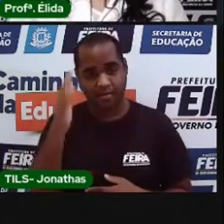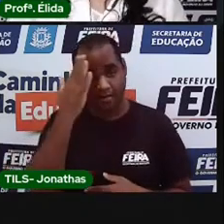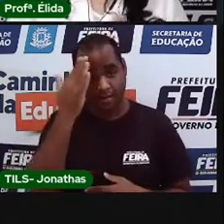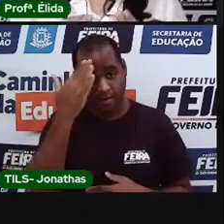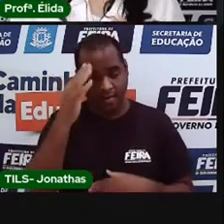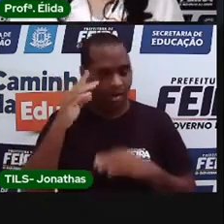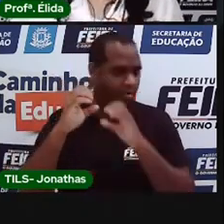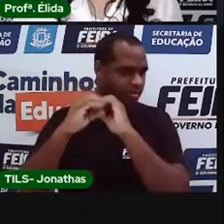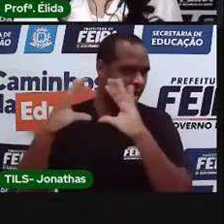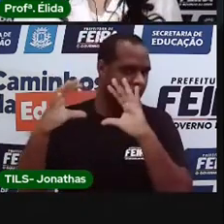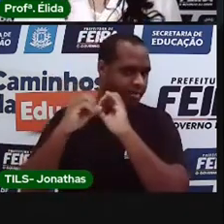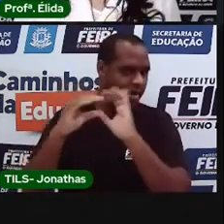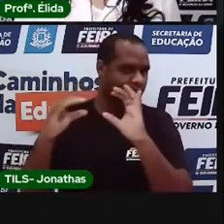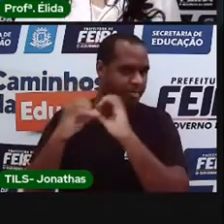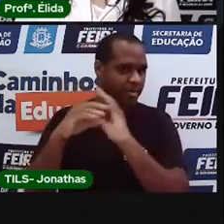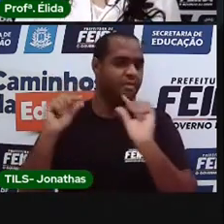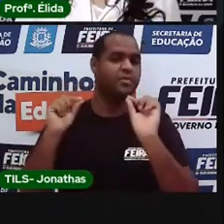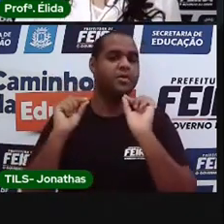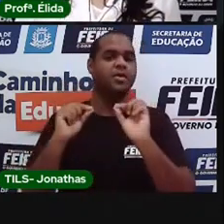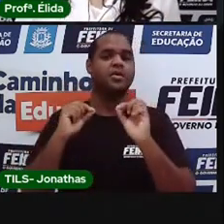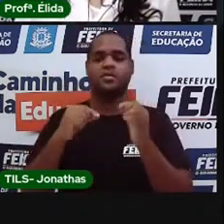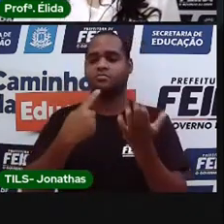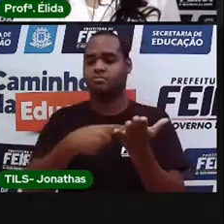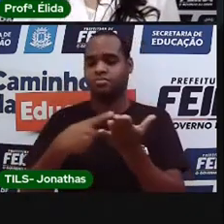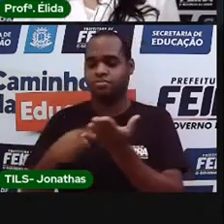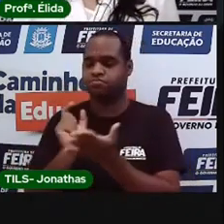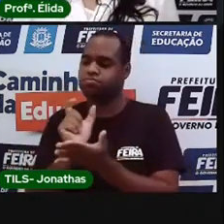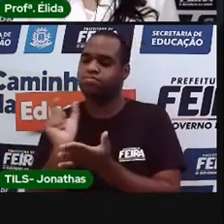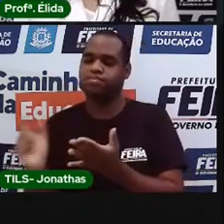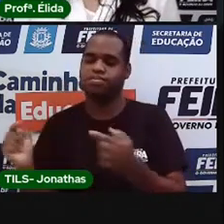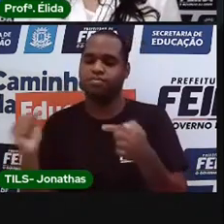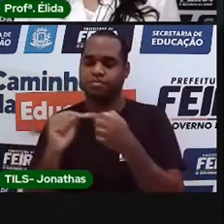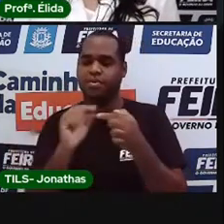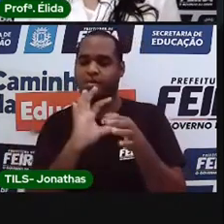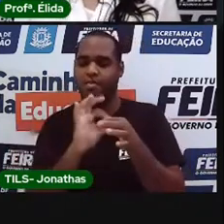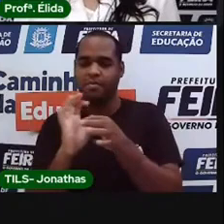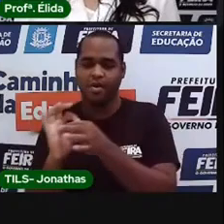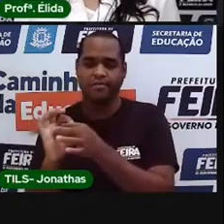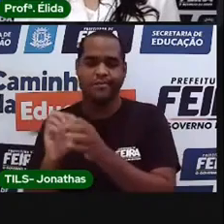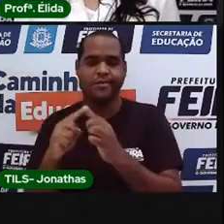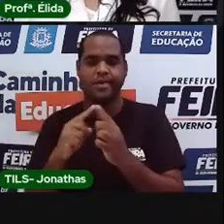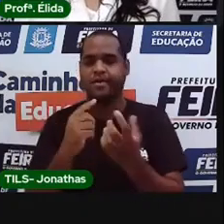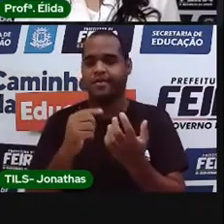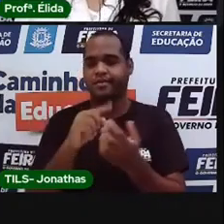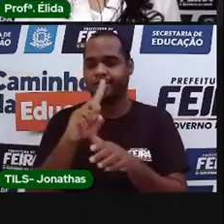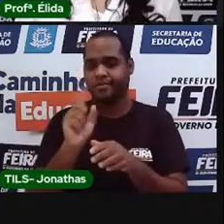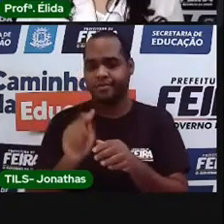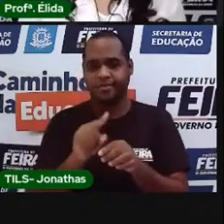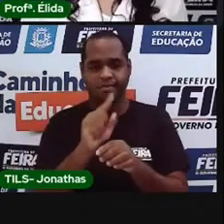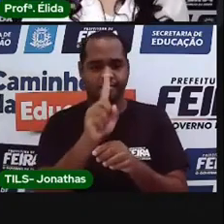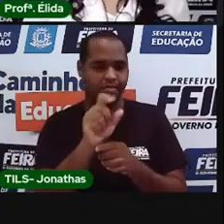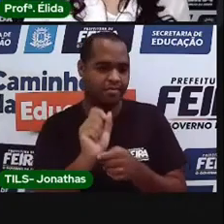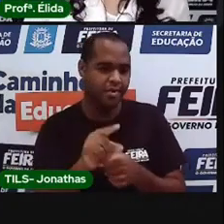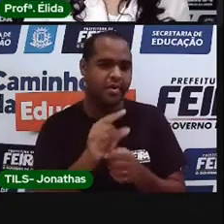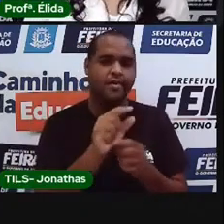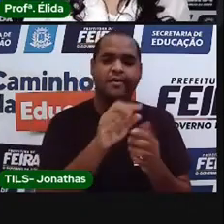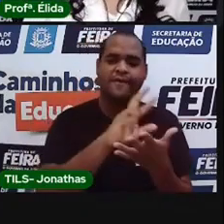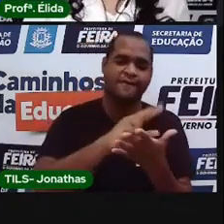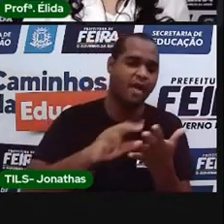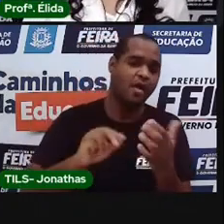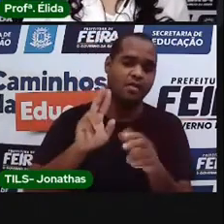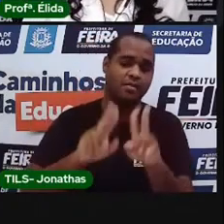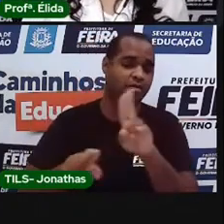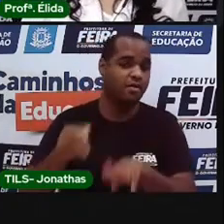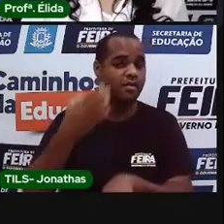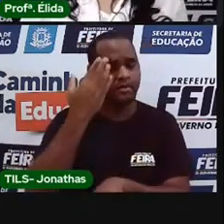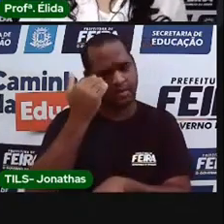adivinhas, Já sabe o que são parlendas, Já usa os sinais de pontuação, Já sabe escrever